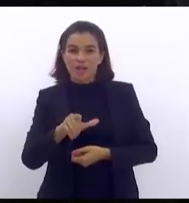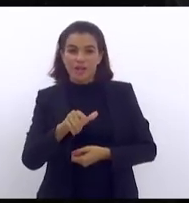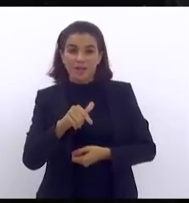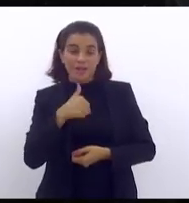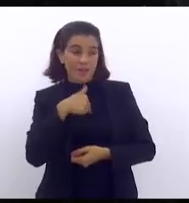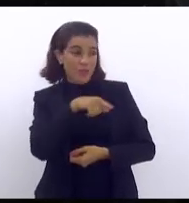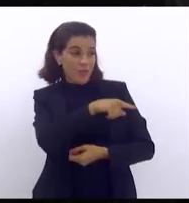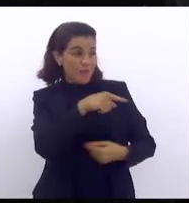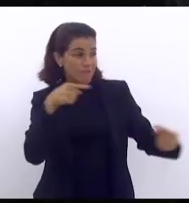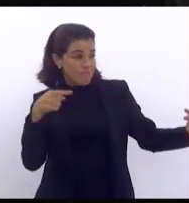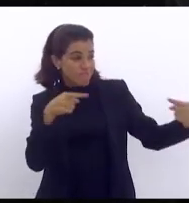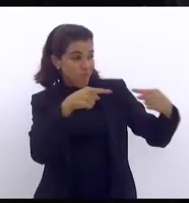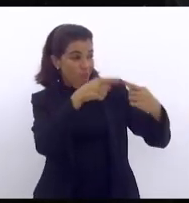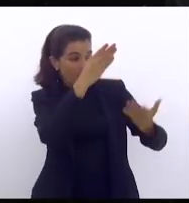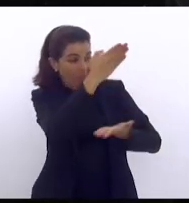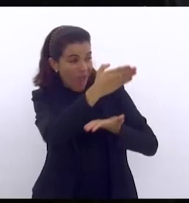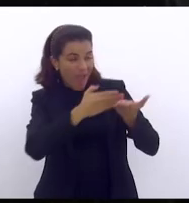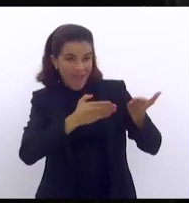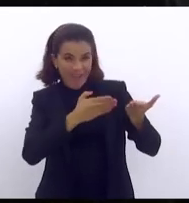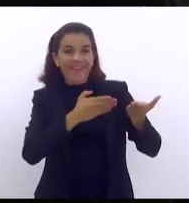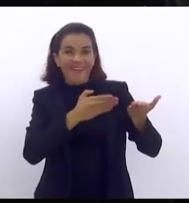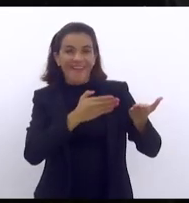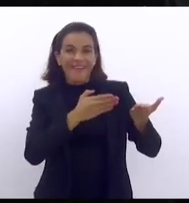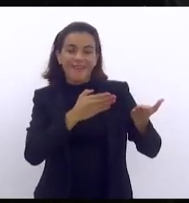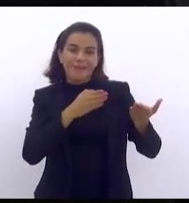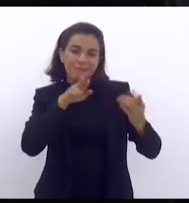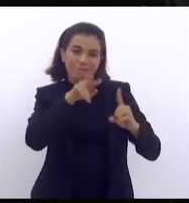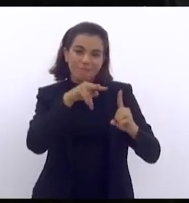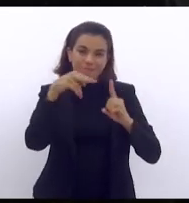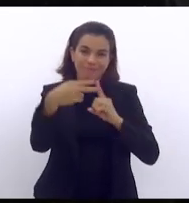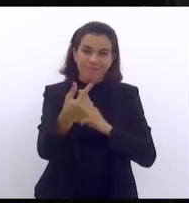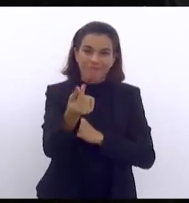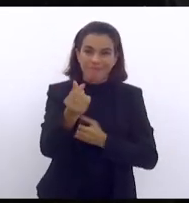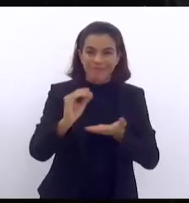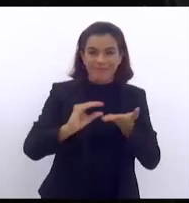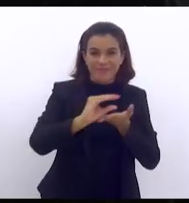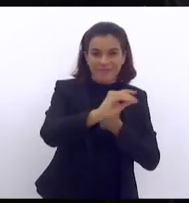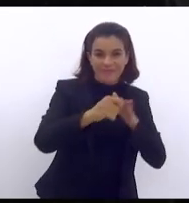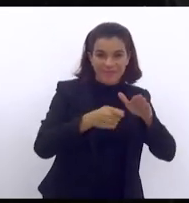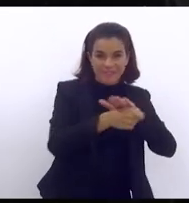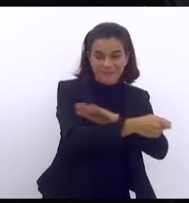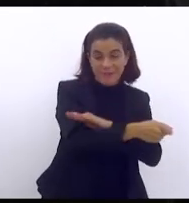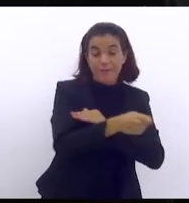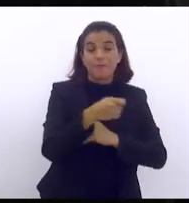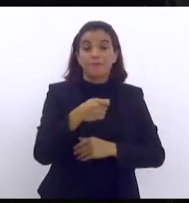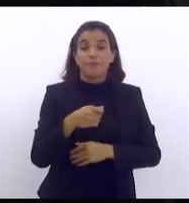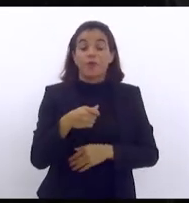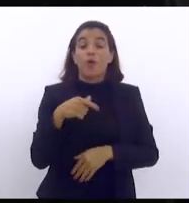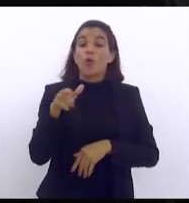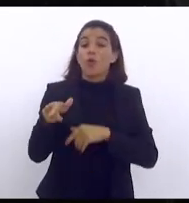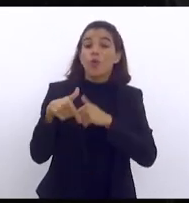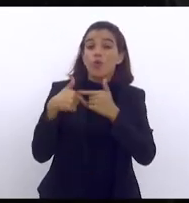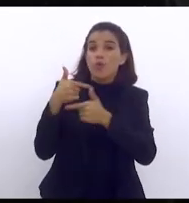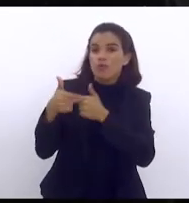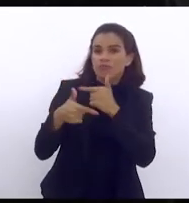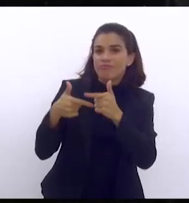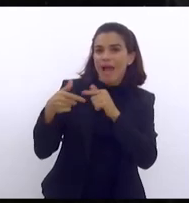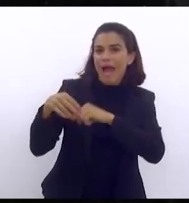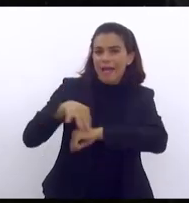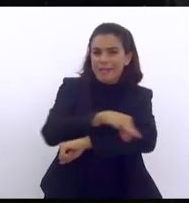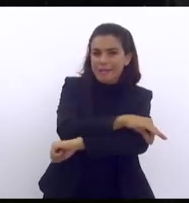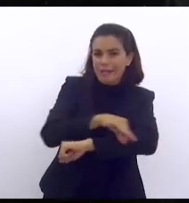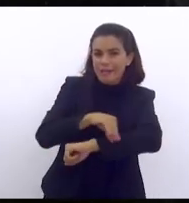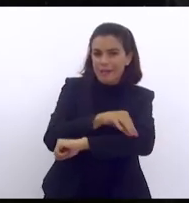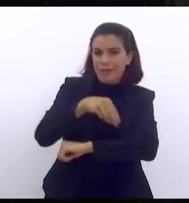meio a meio sob o ponto de vista de investimento projeto de Oscar Niemeyer e